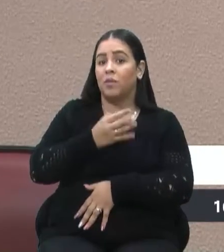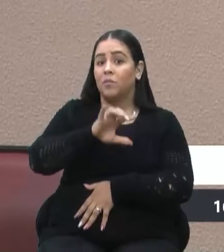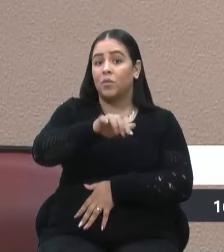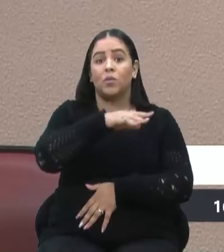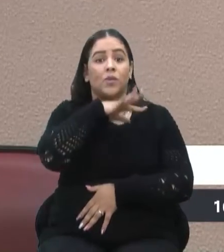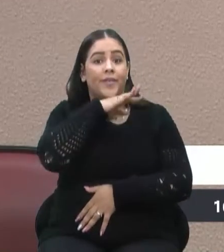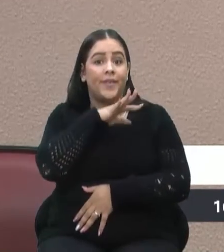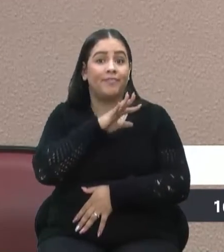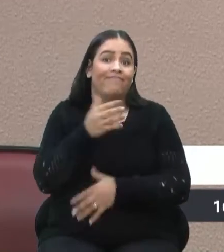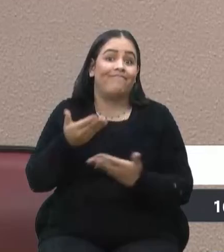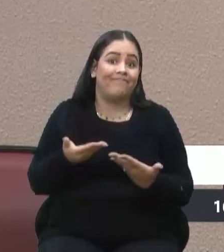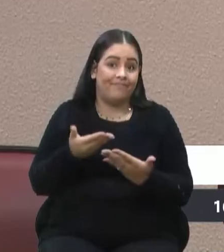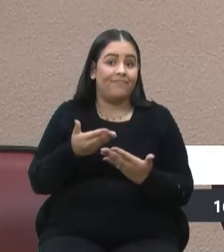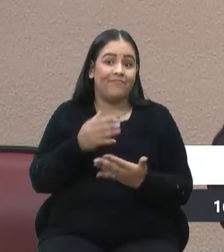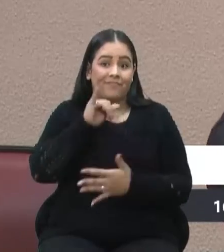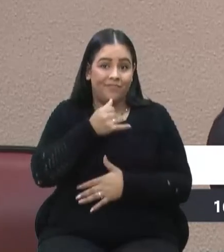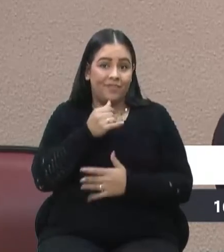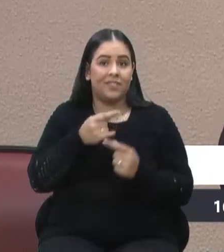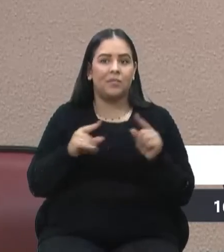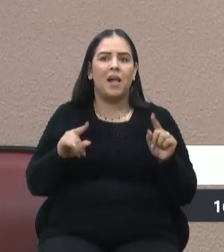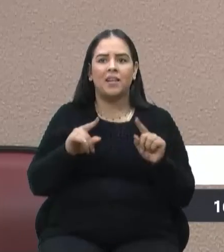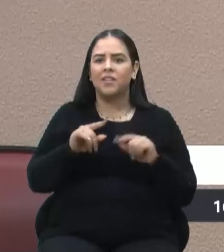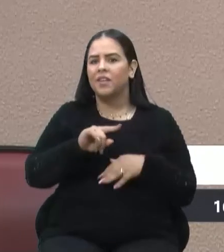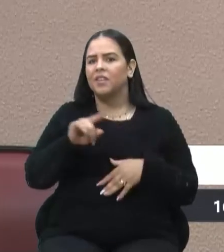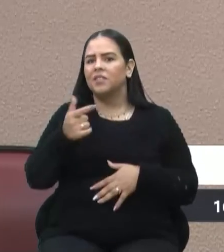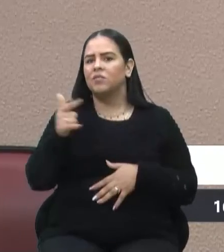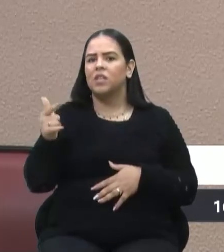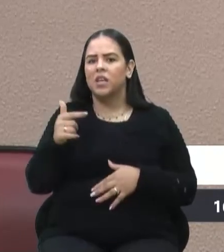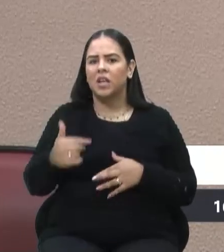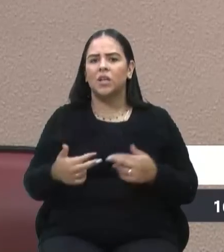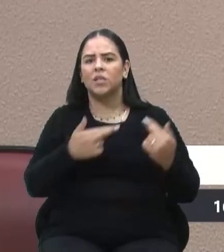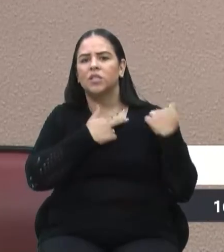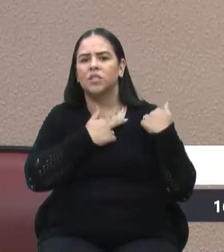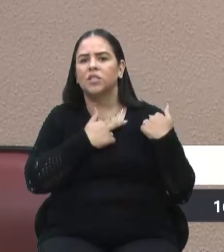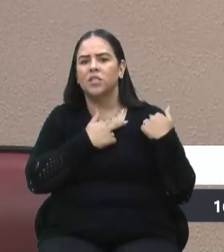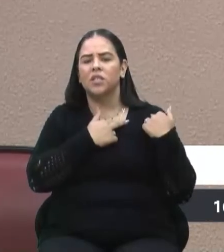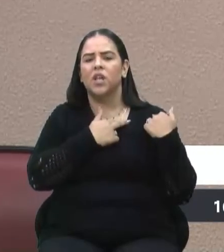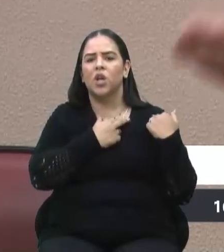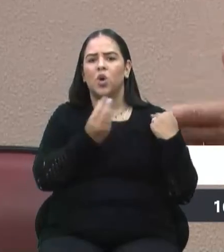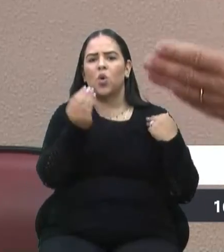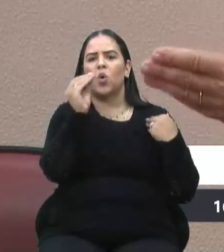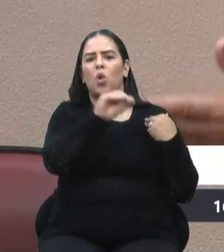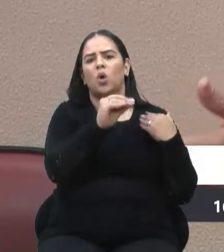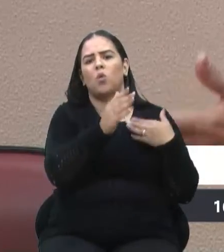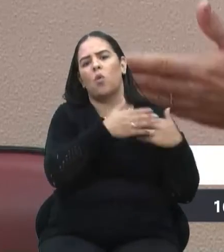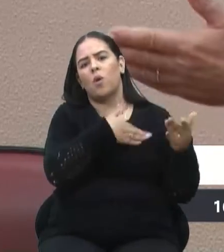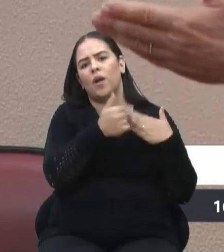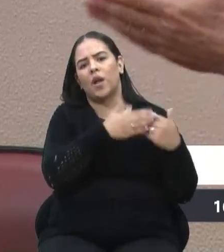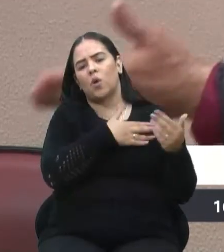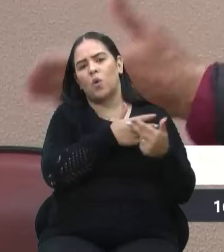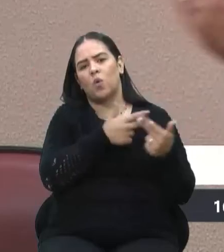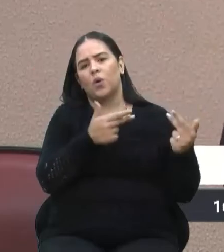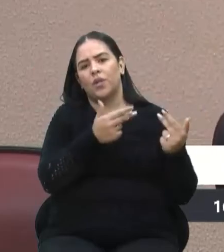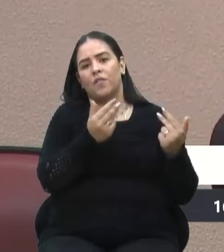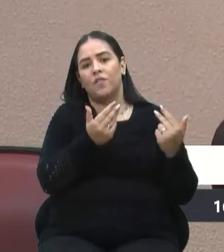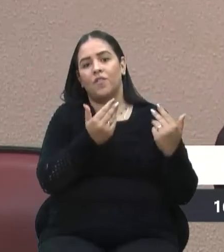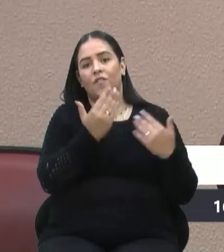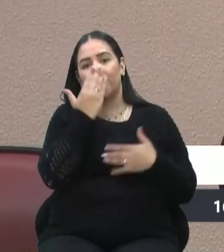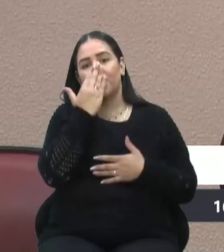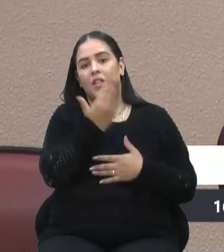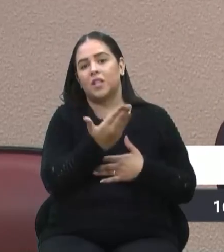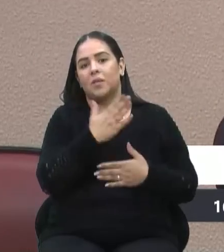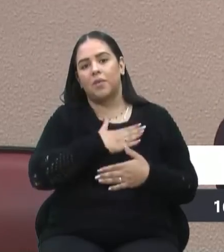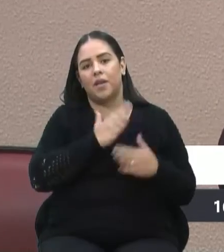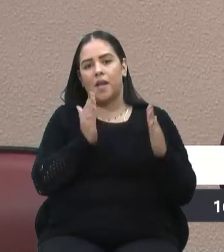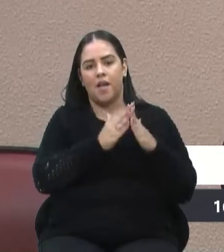adiante. Infelizmente. E daqueles irresponsáveis que colocam a guarda-roupa na frente da minha casa, dentro do contêiner